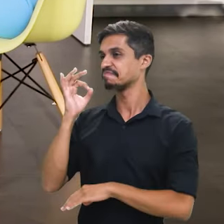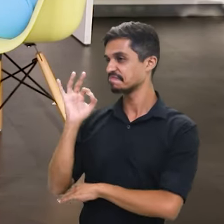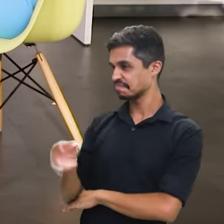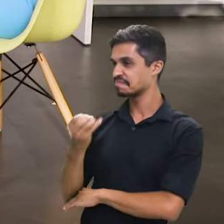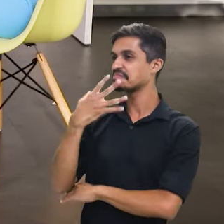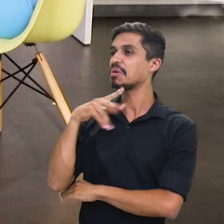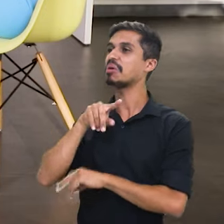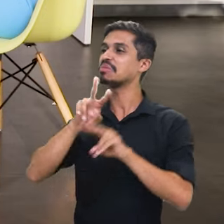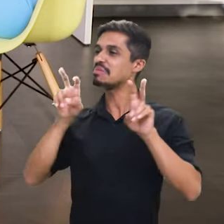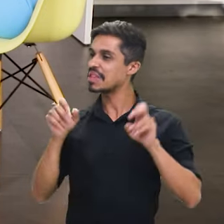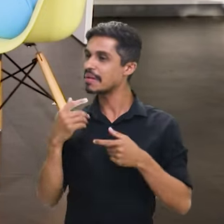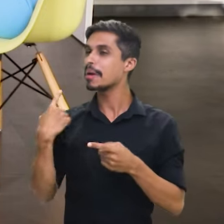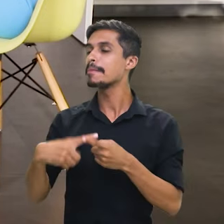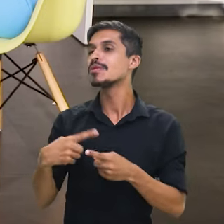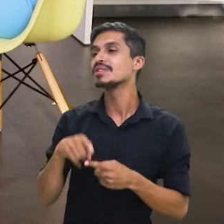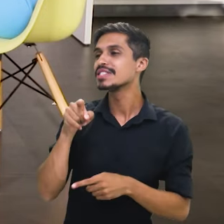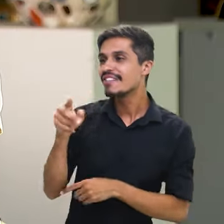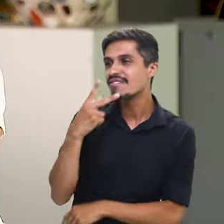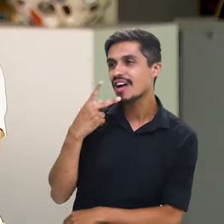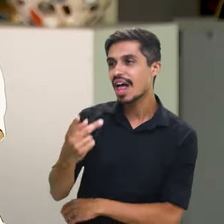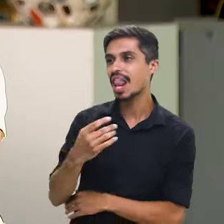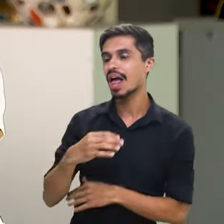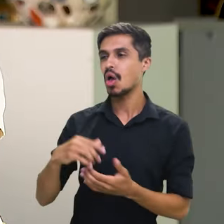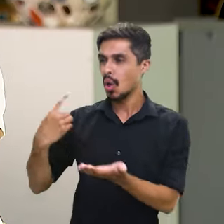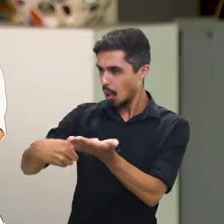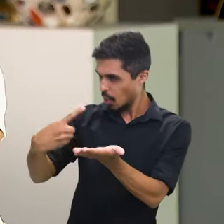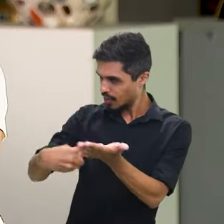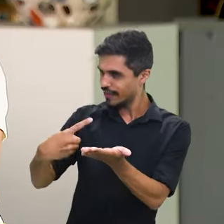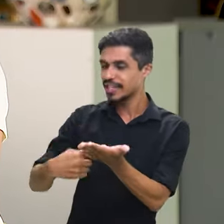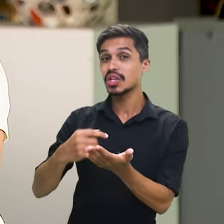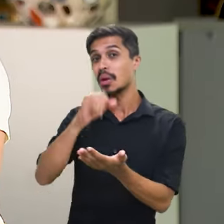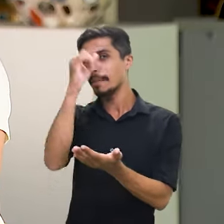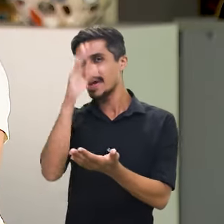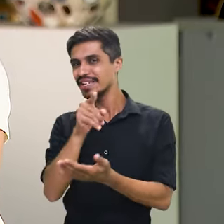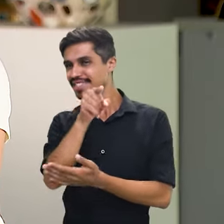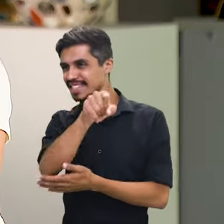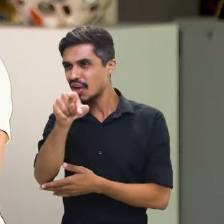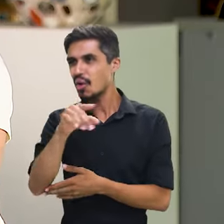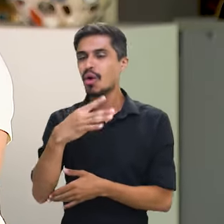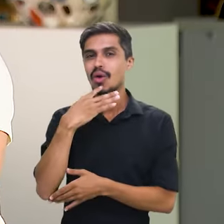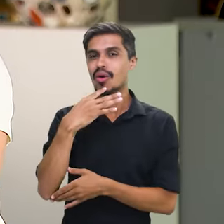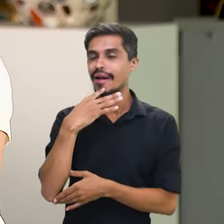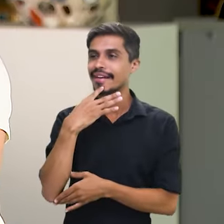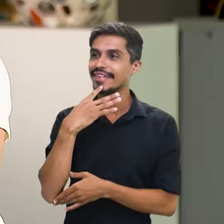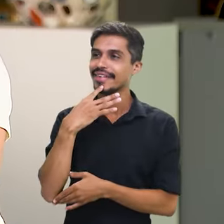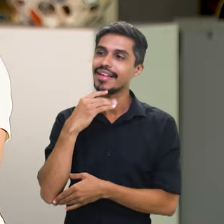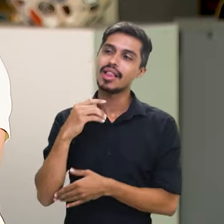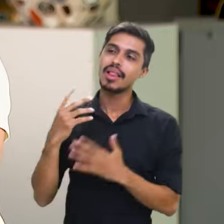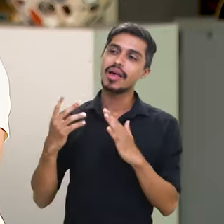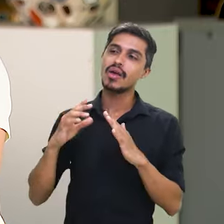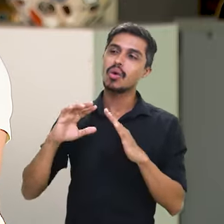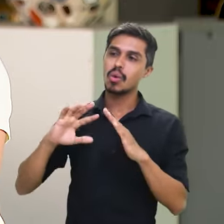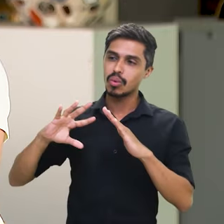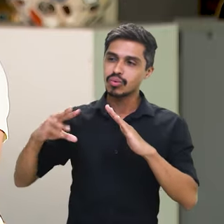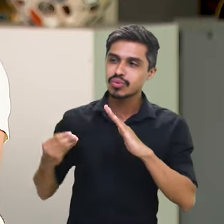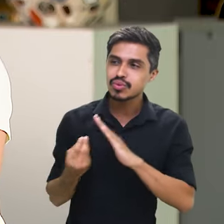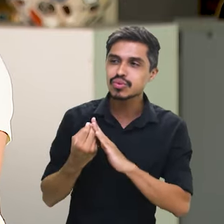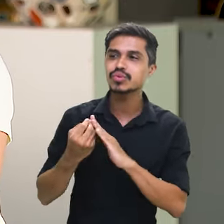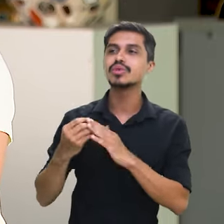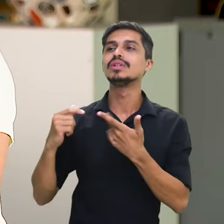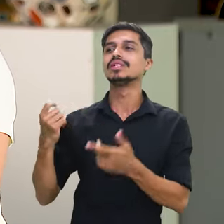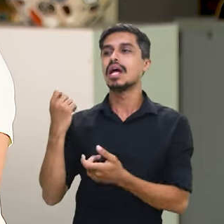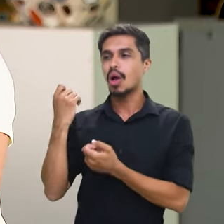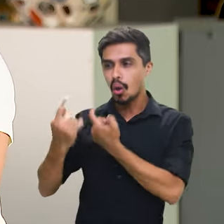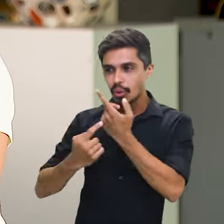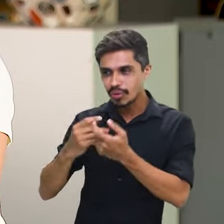Excelente, então, essa questão, porque o senhor até fez o convite para que o brasileiro conhecesse os remanescentes de